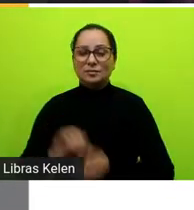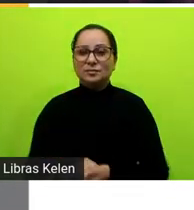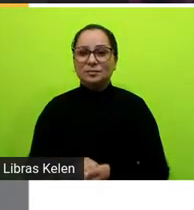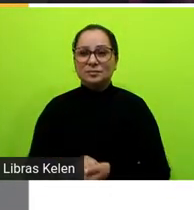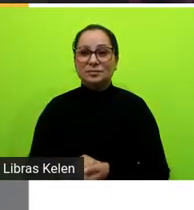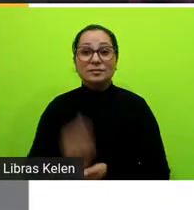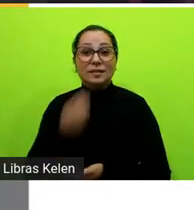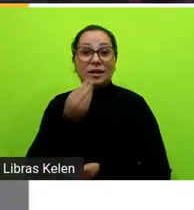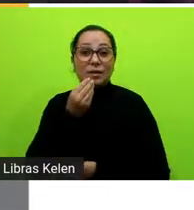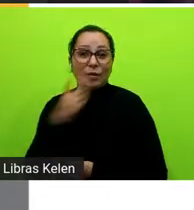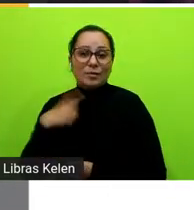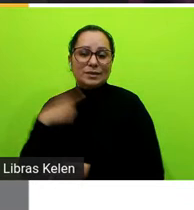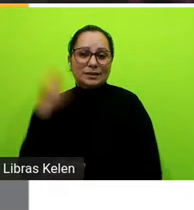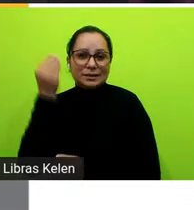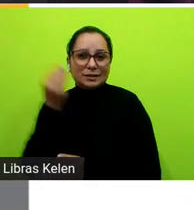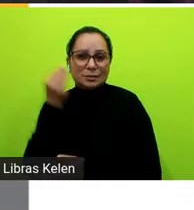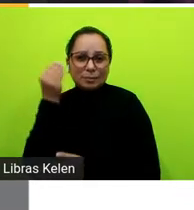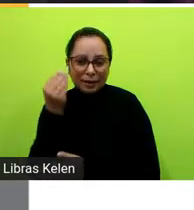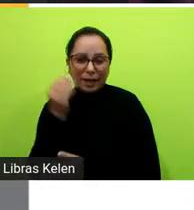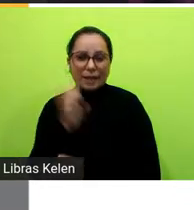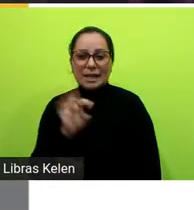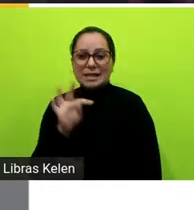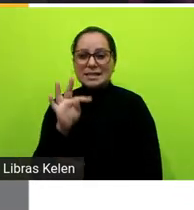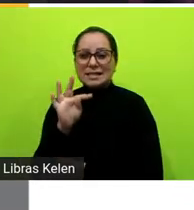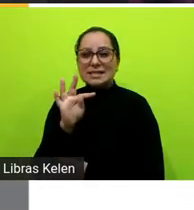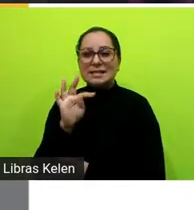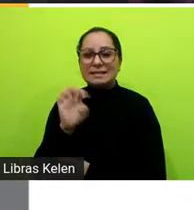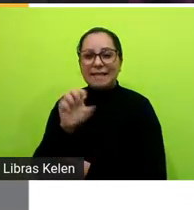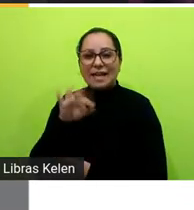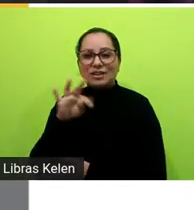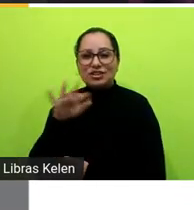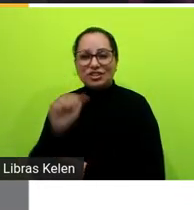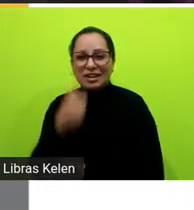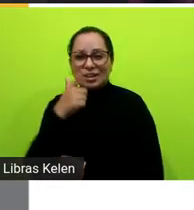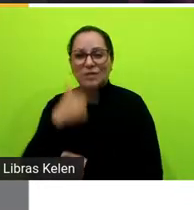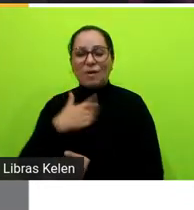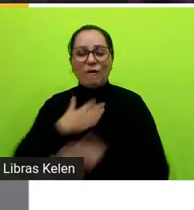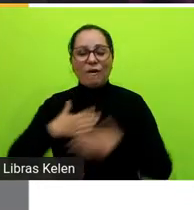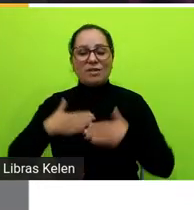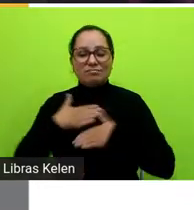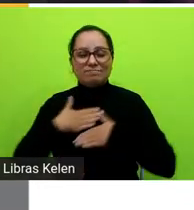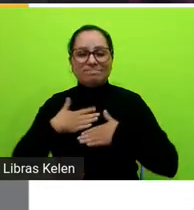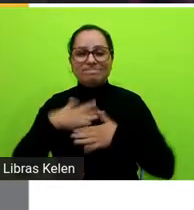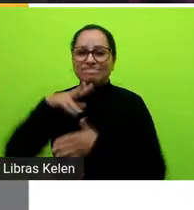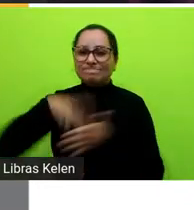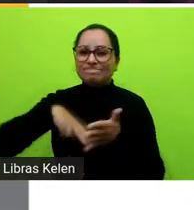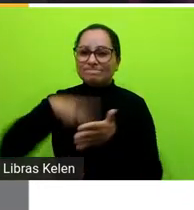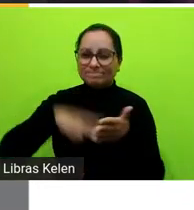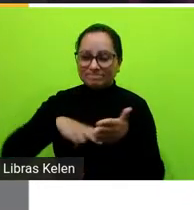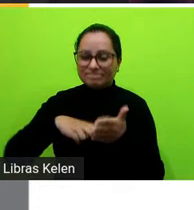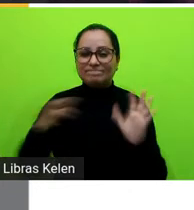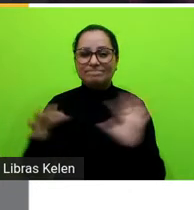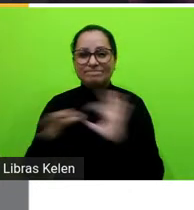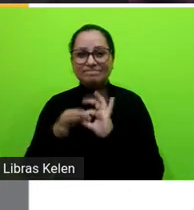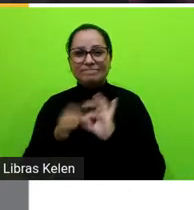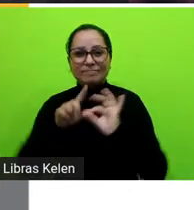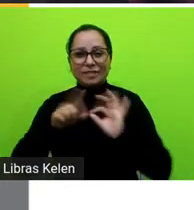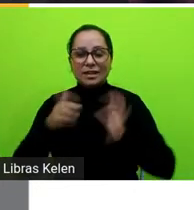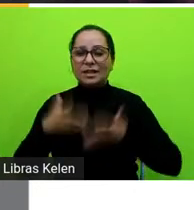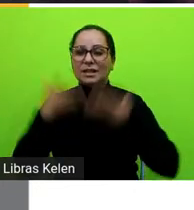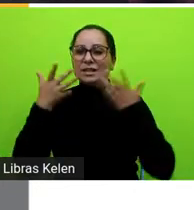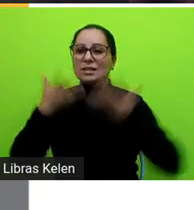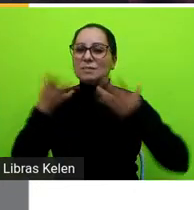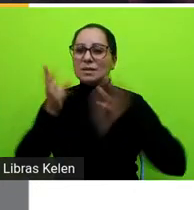de experiência estética o deleite né o prazer da leitura é o encantamento pelo texto